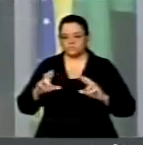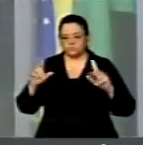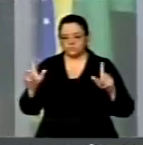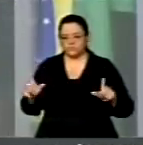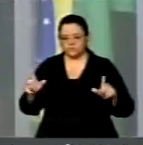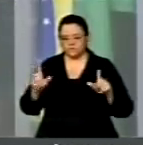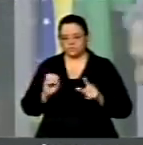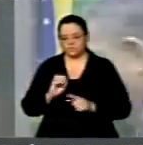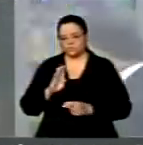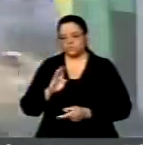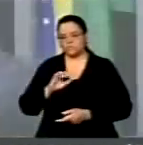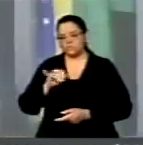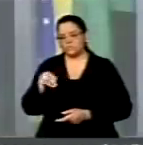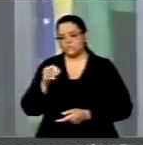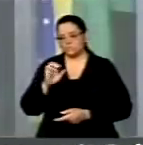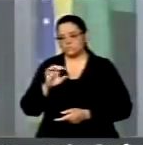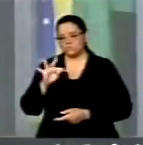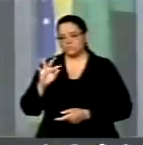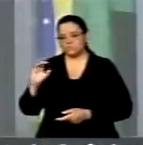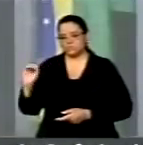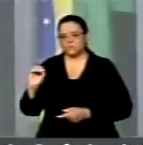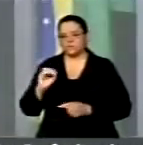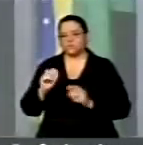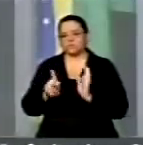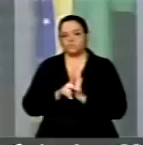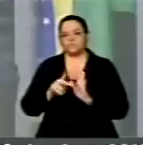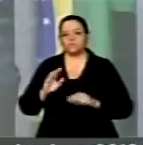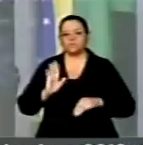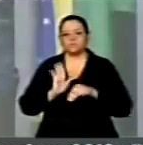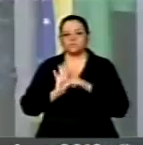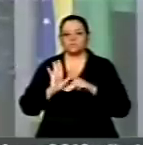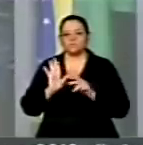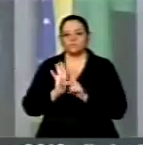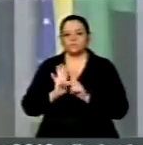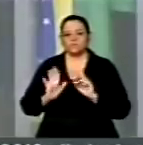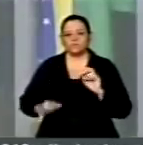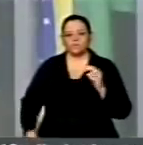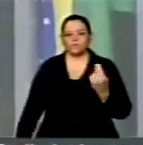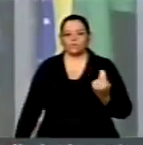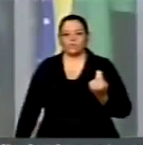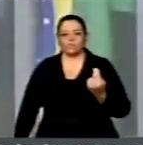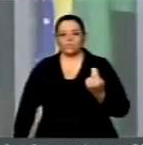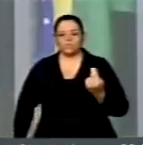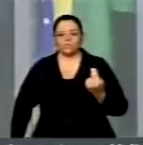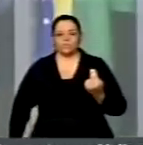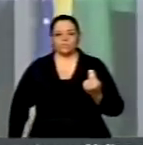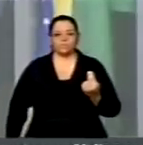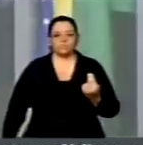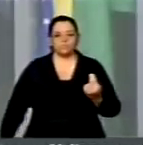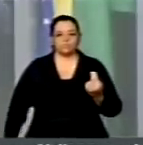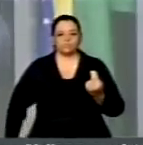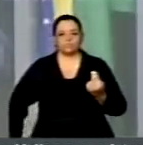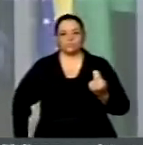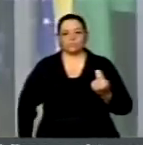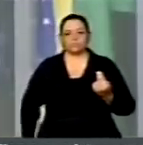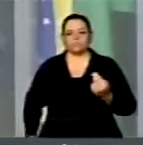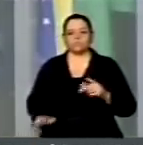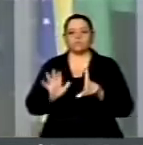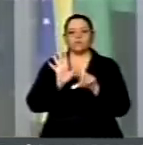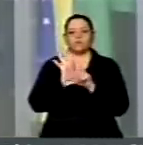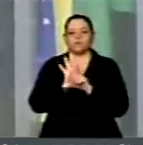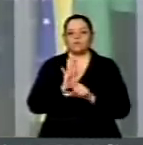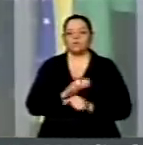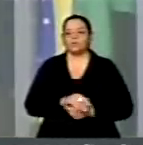objeto da medida provisória ou da lei. Isto é do conhecimento de todos.